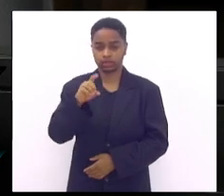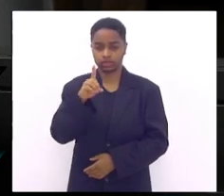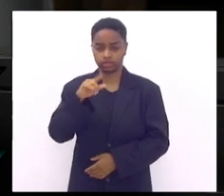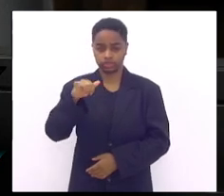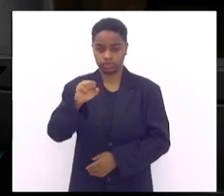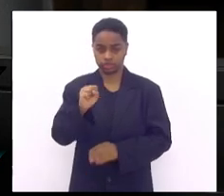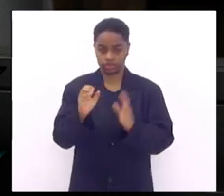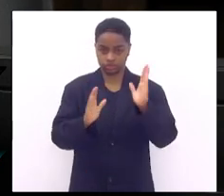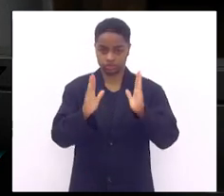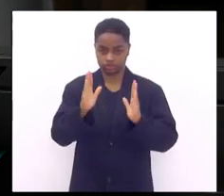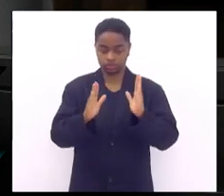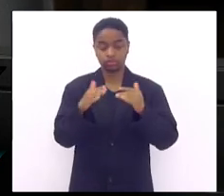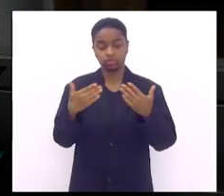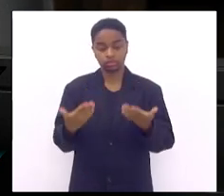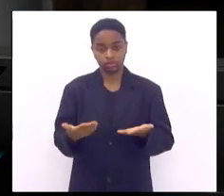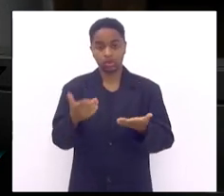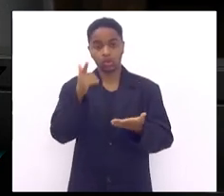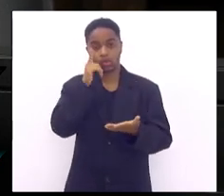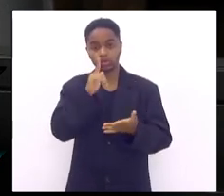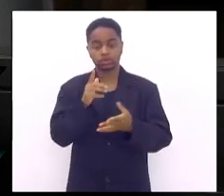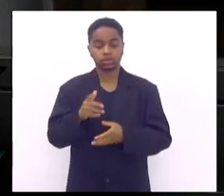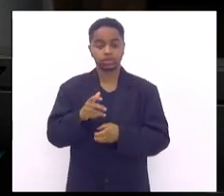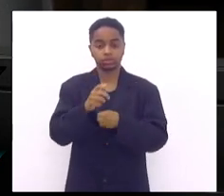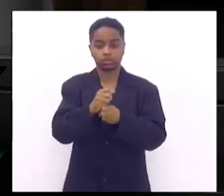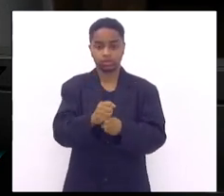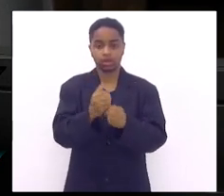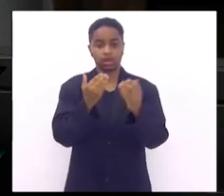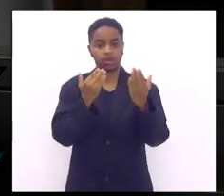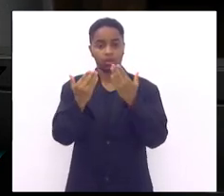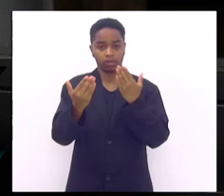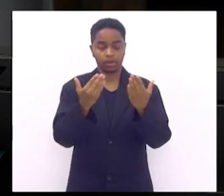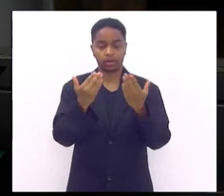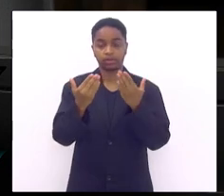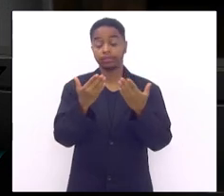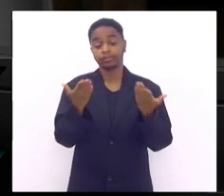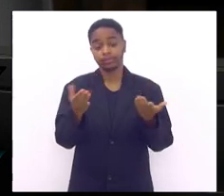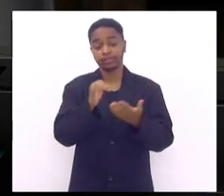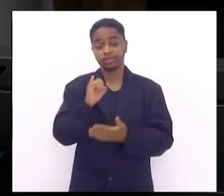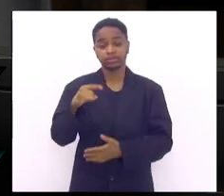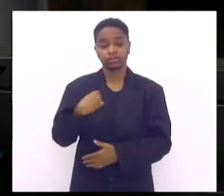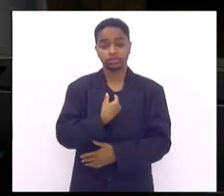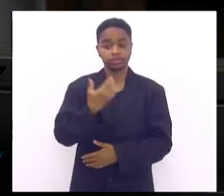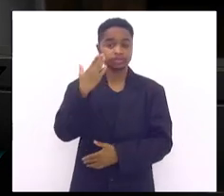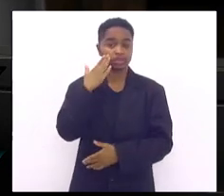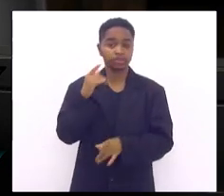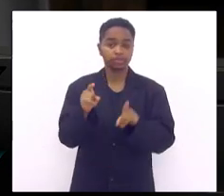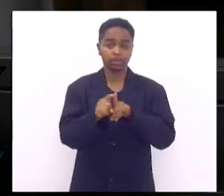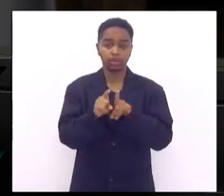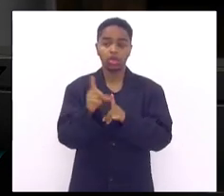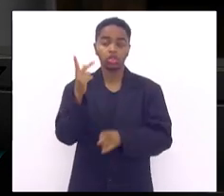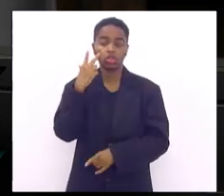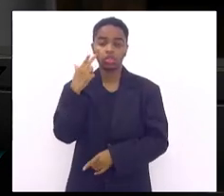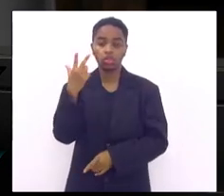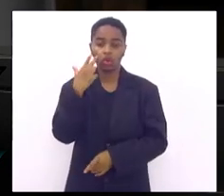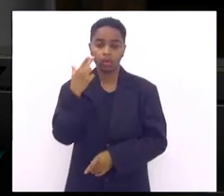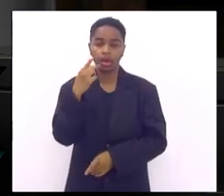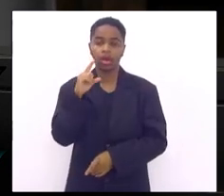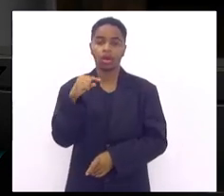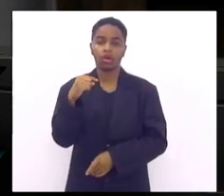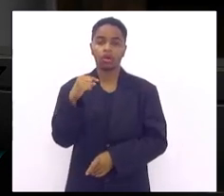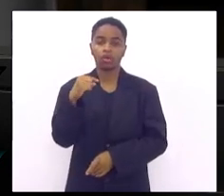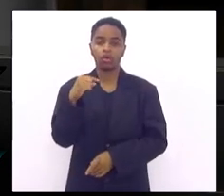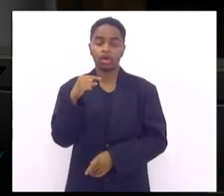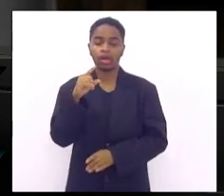dos últimos 3 meses então a gente tem um parâmetro muito mais específico a gente sabe também que o normal esperado de hemoglobina